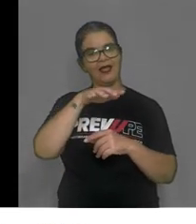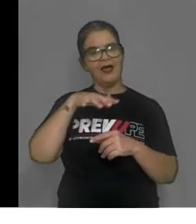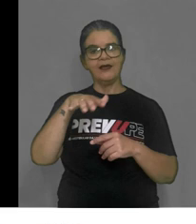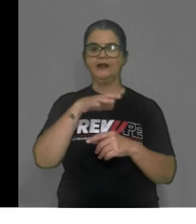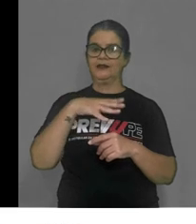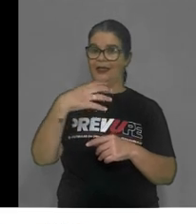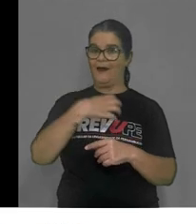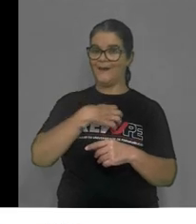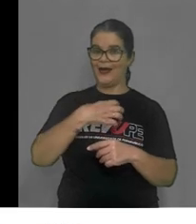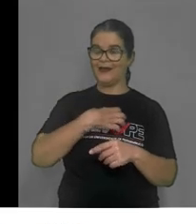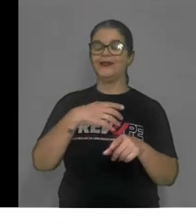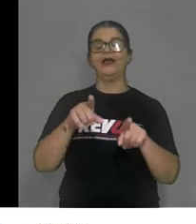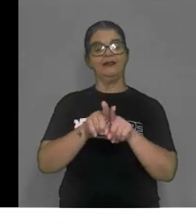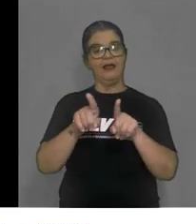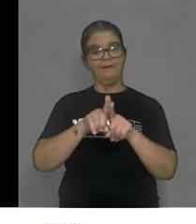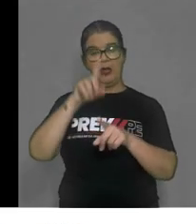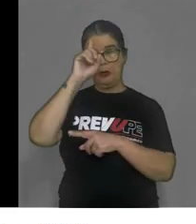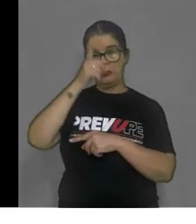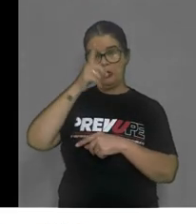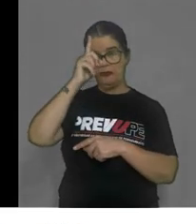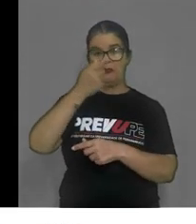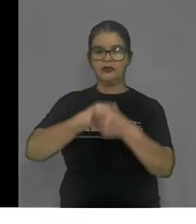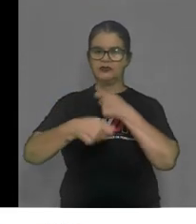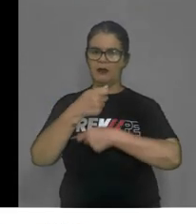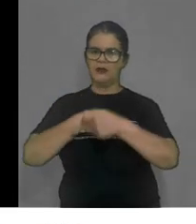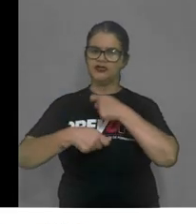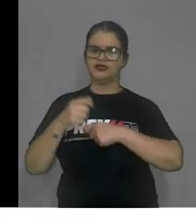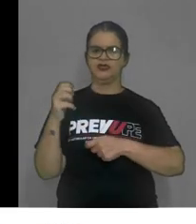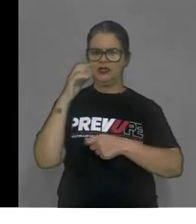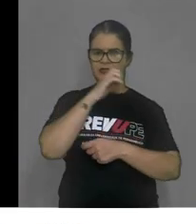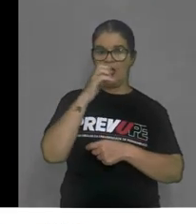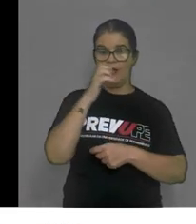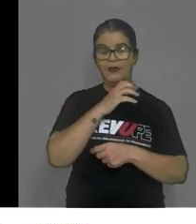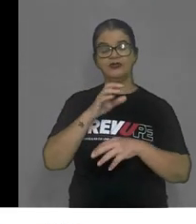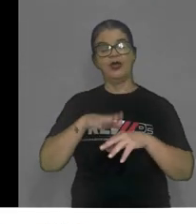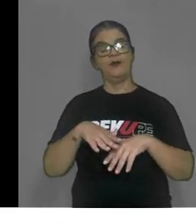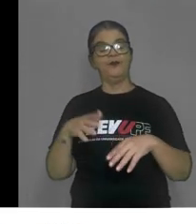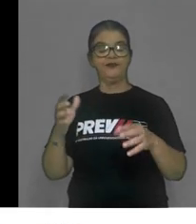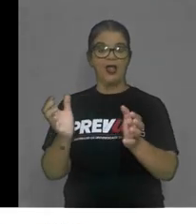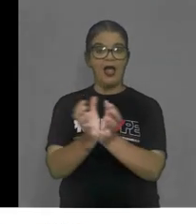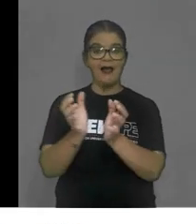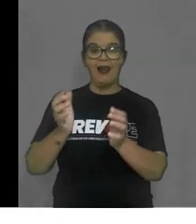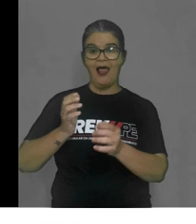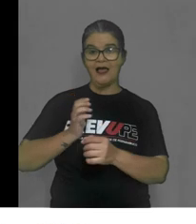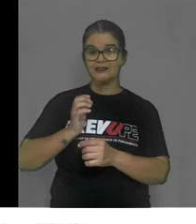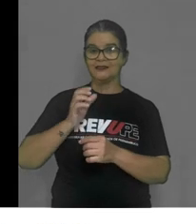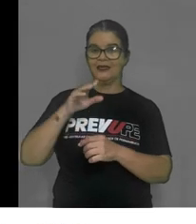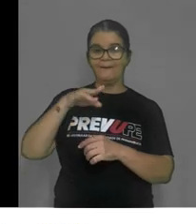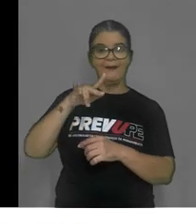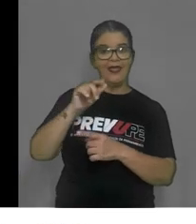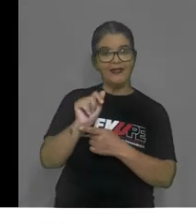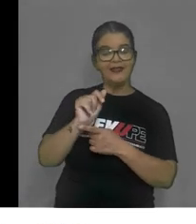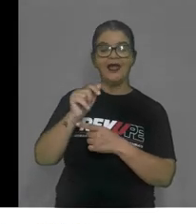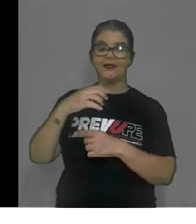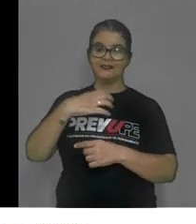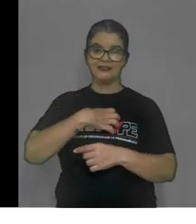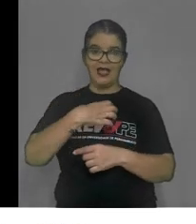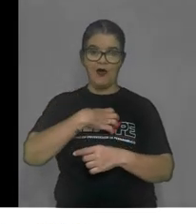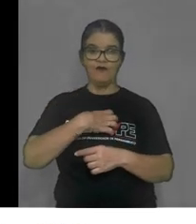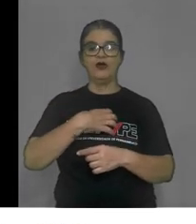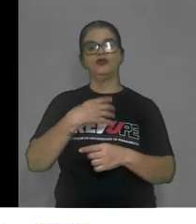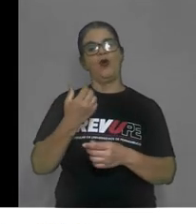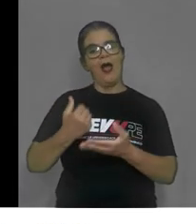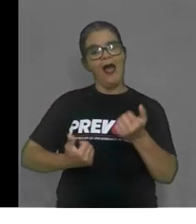demandas da administração regencial. A classe média de Salvador, apoiada por uma parcela do